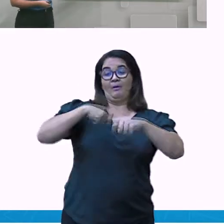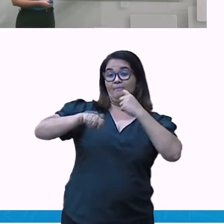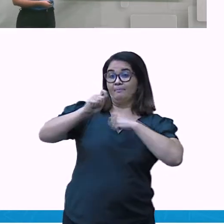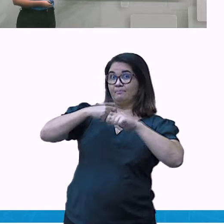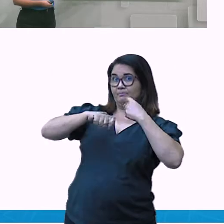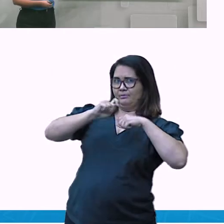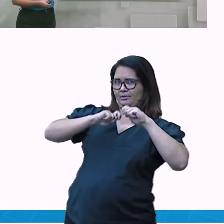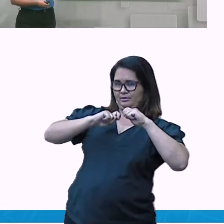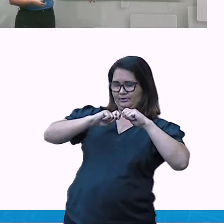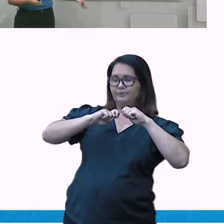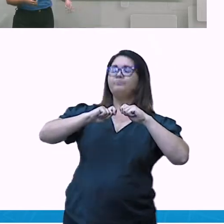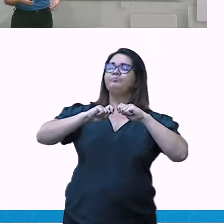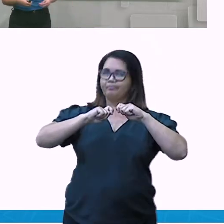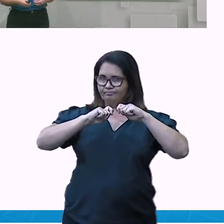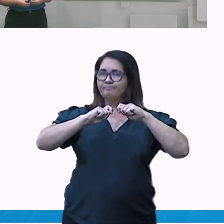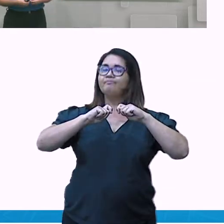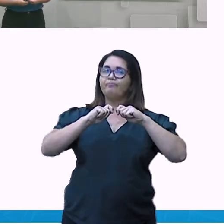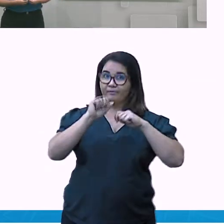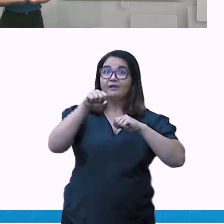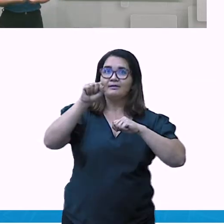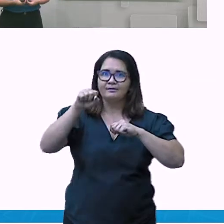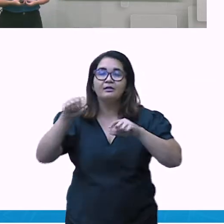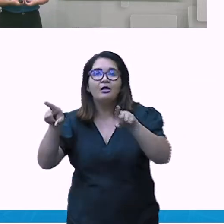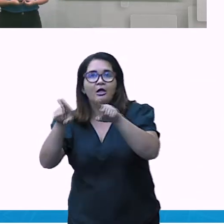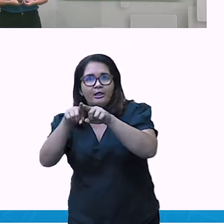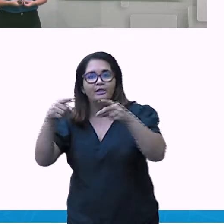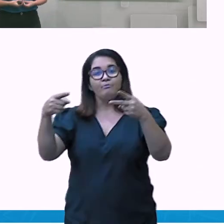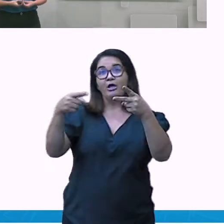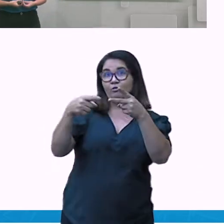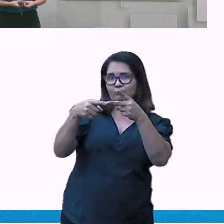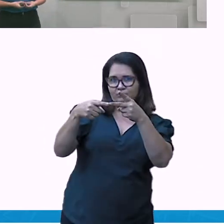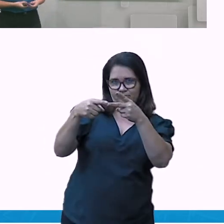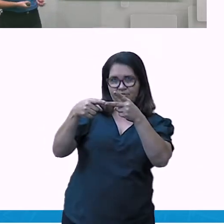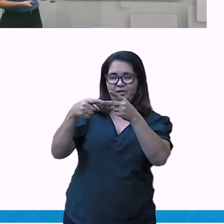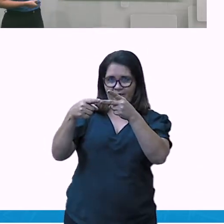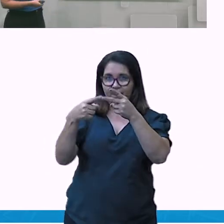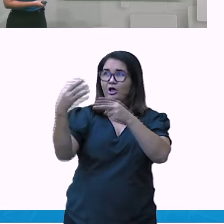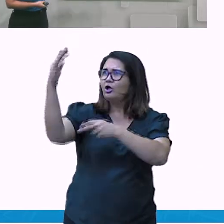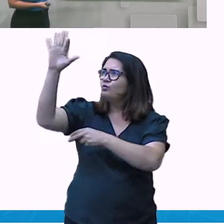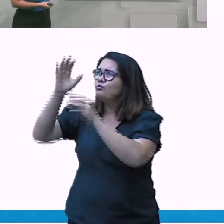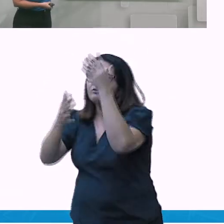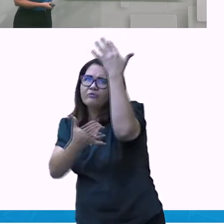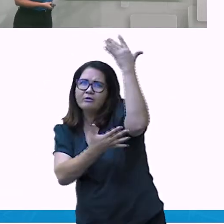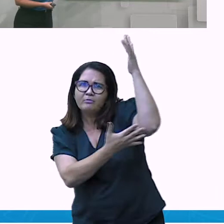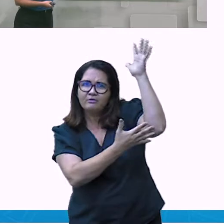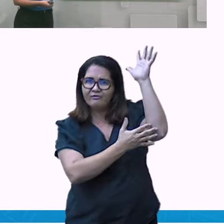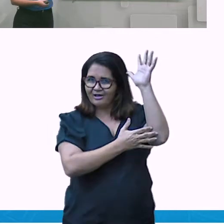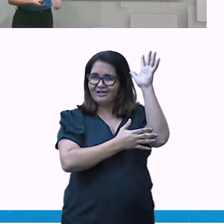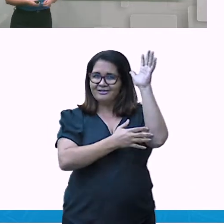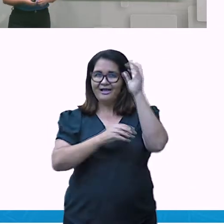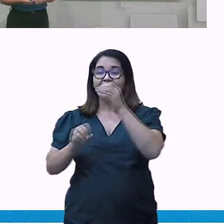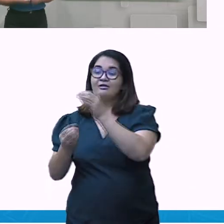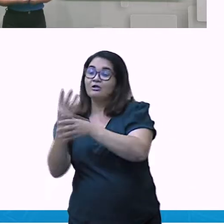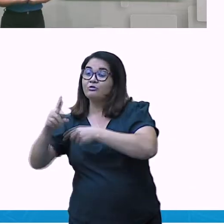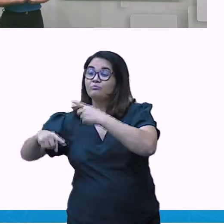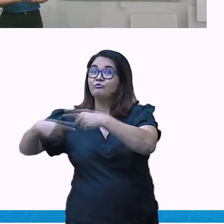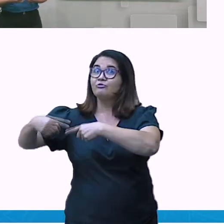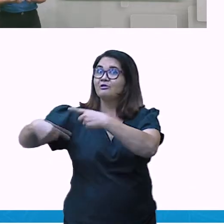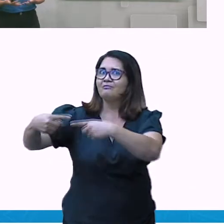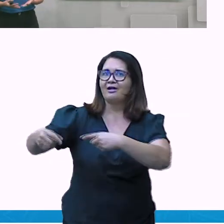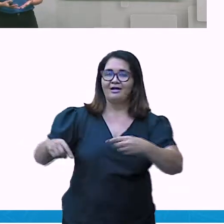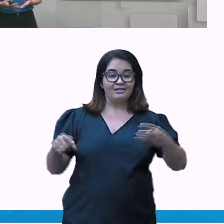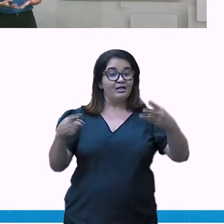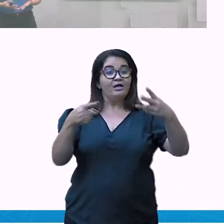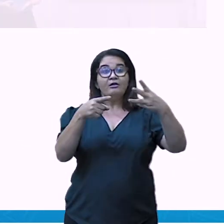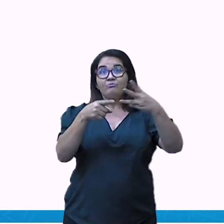ambiental, quando nós falamos dos recursos naturais. E o pessoal, quando nós